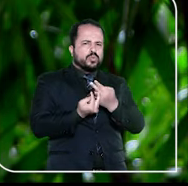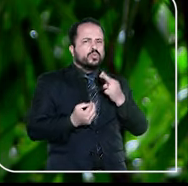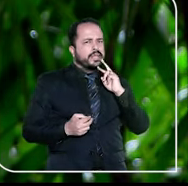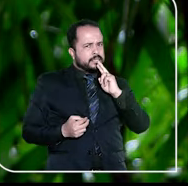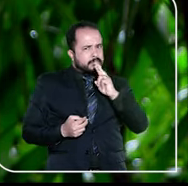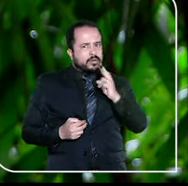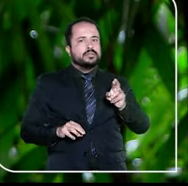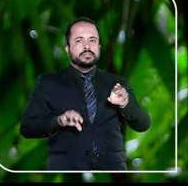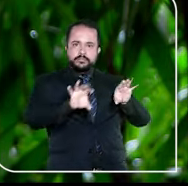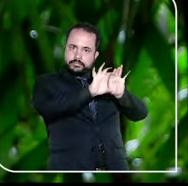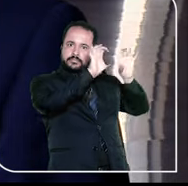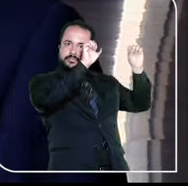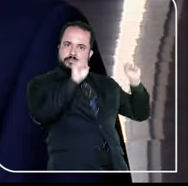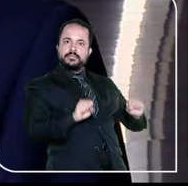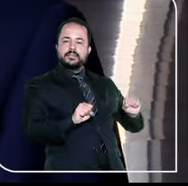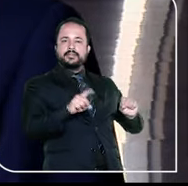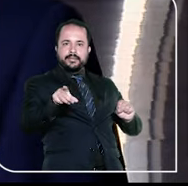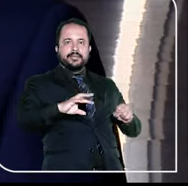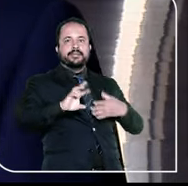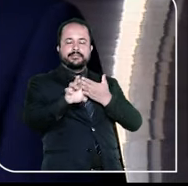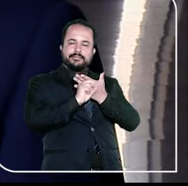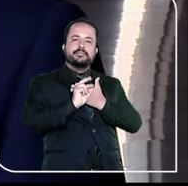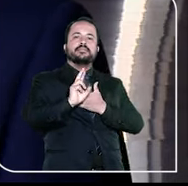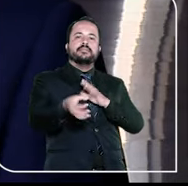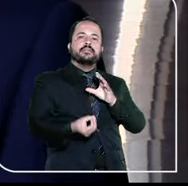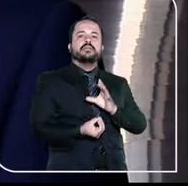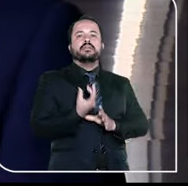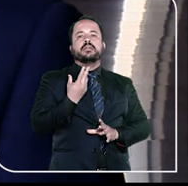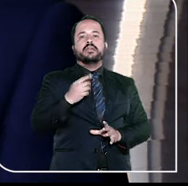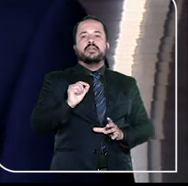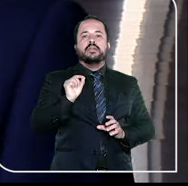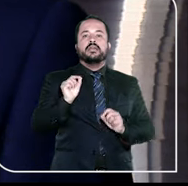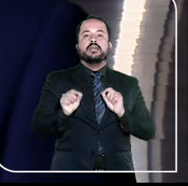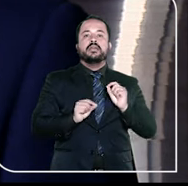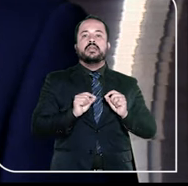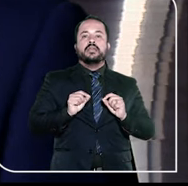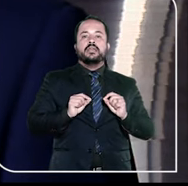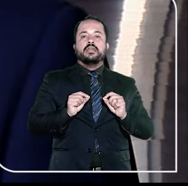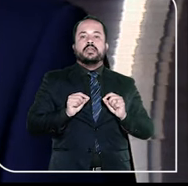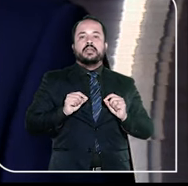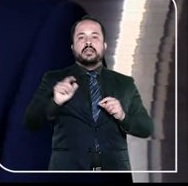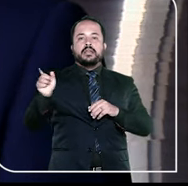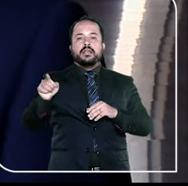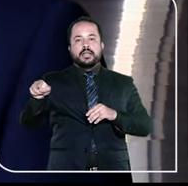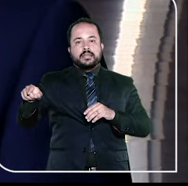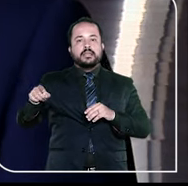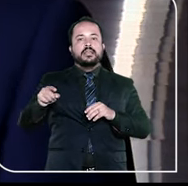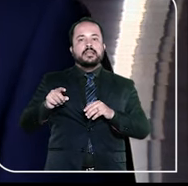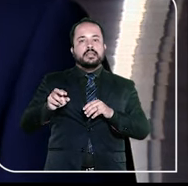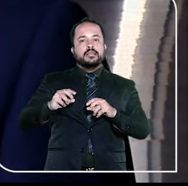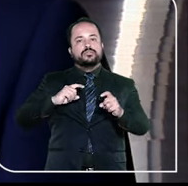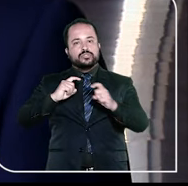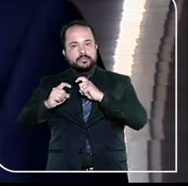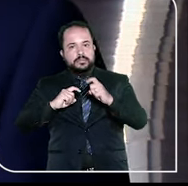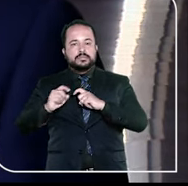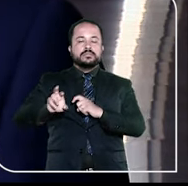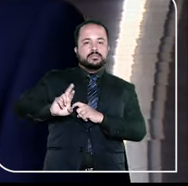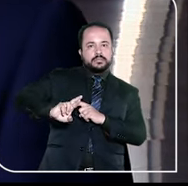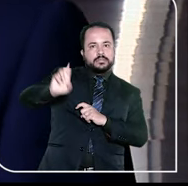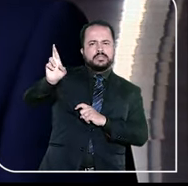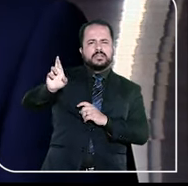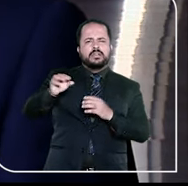mundo sai com uma resposta. Esse canal com o cidadão é de fundamental importância. Ele vai trazendo para o